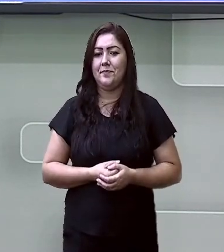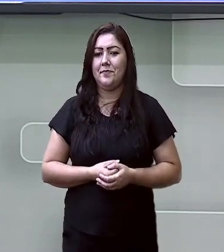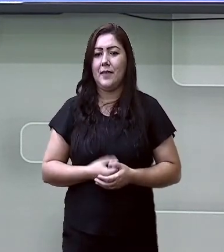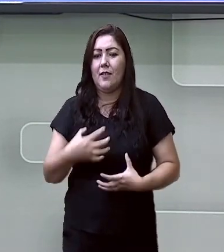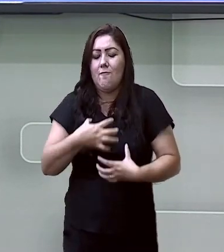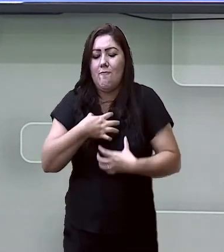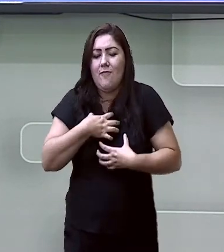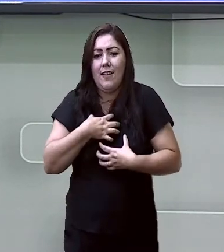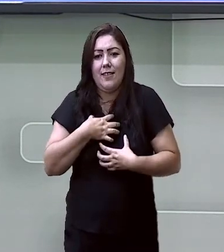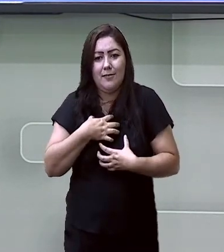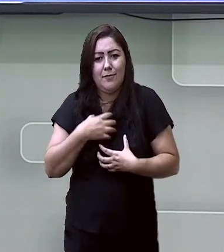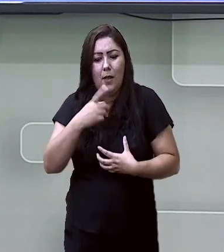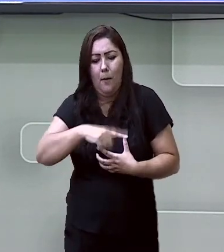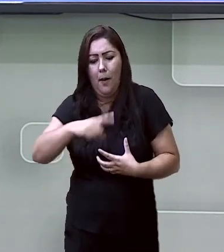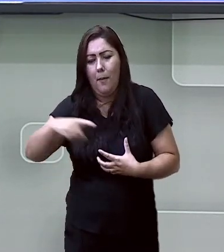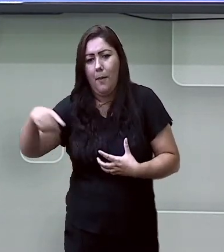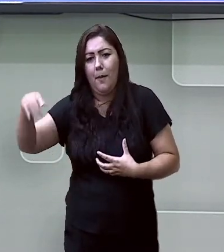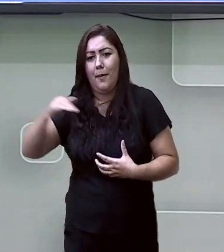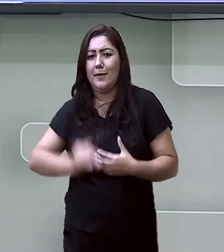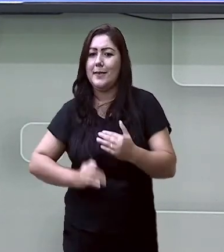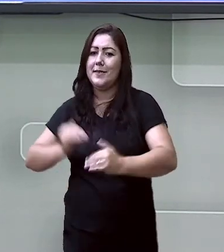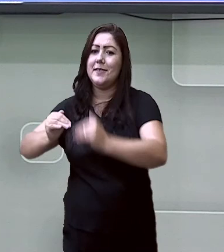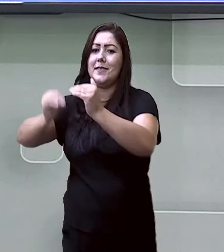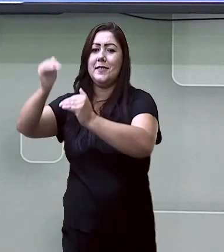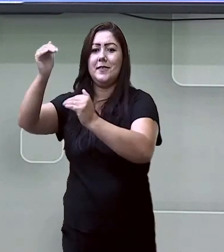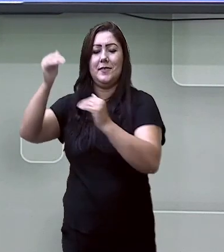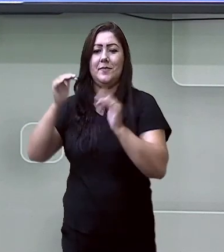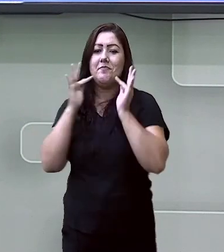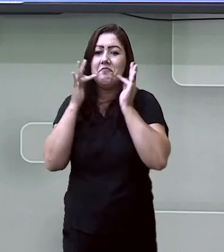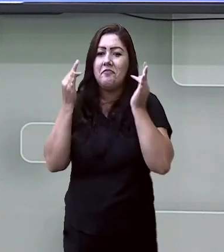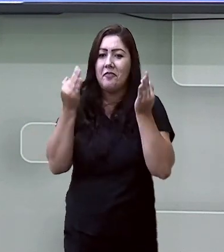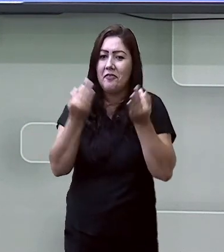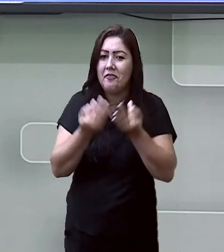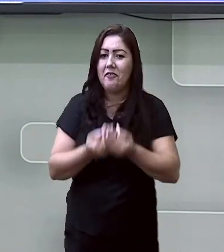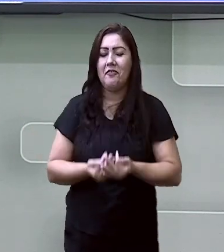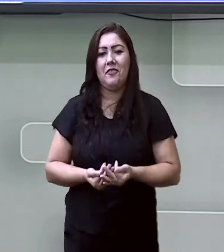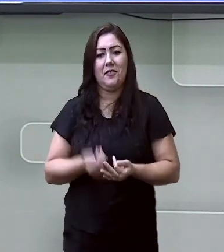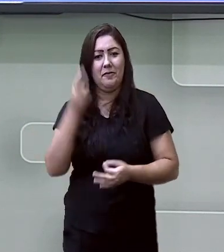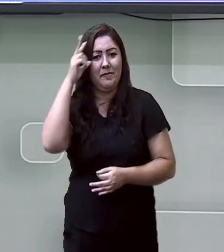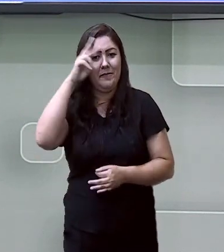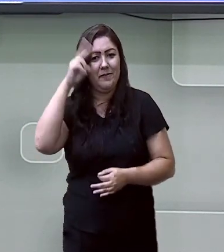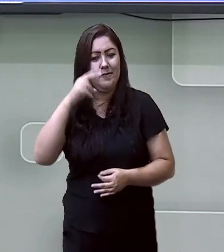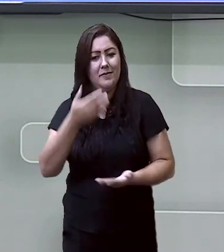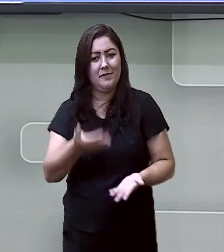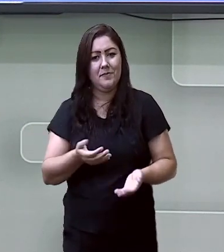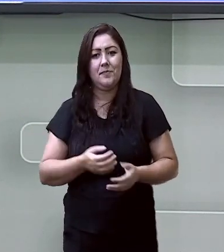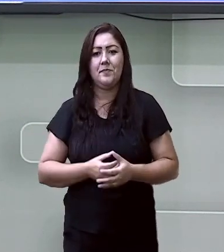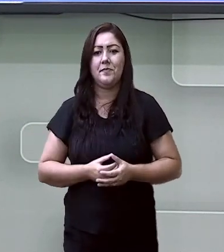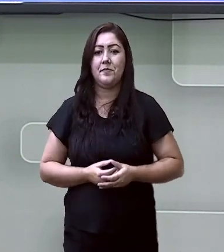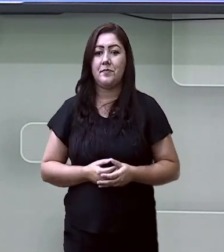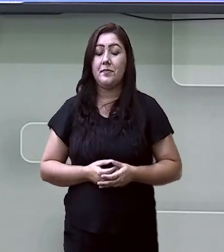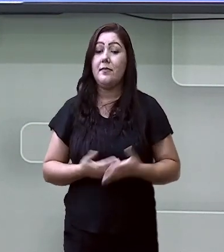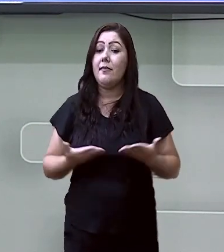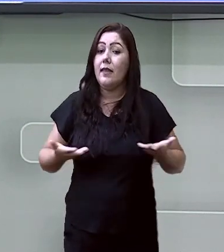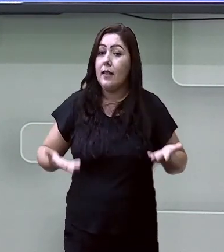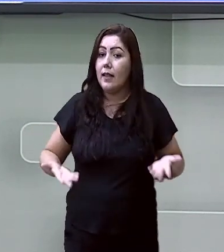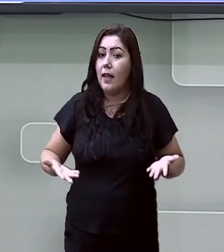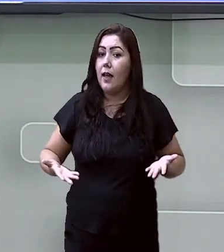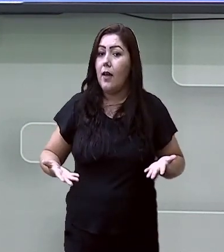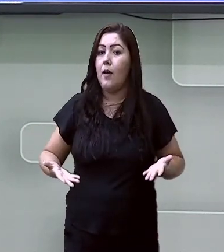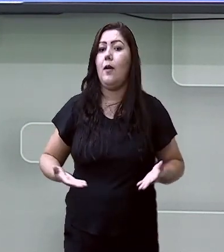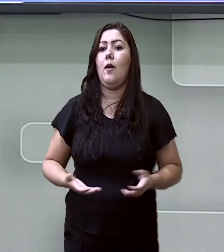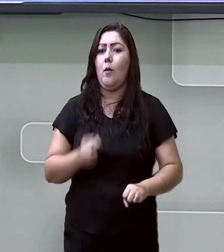impactar na trajetória de desenvolvimento do seu filho e na história da sua família. Portanto, não